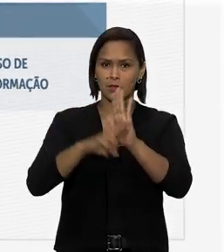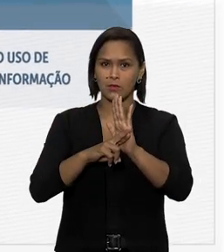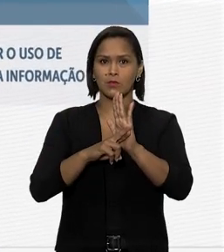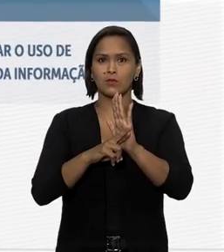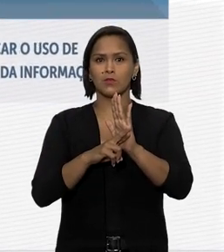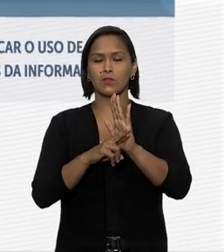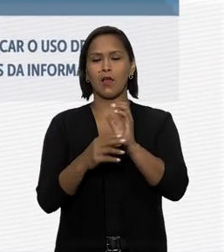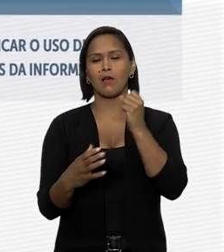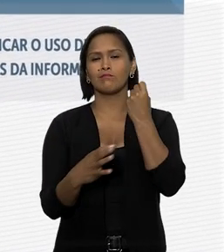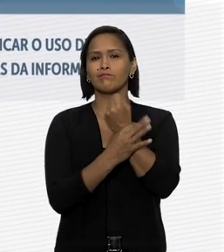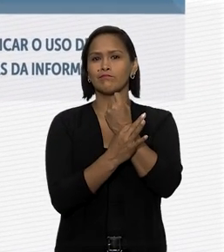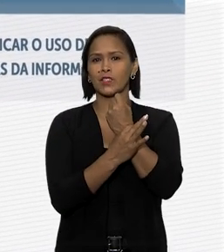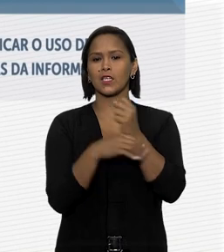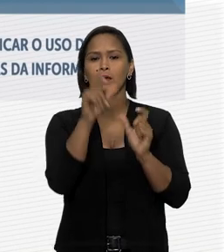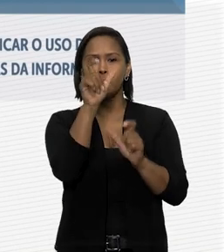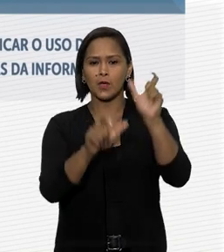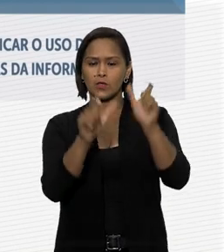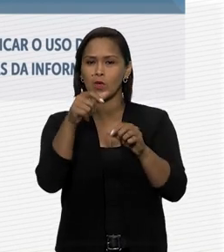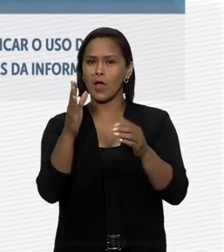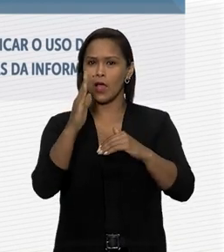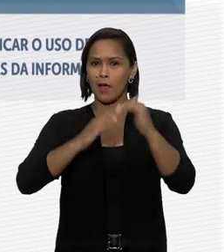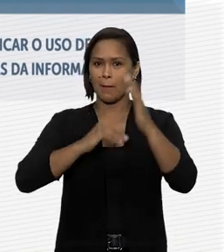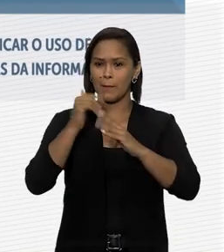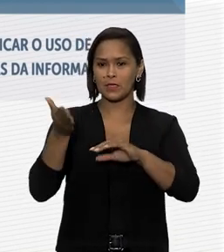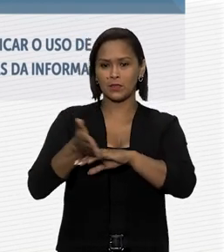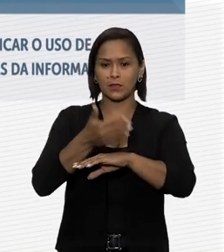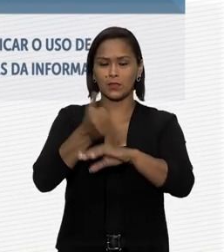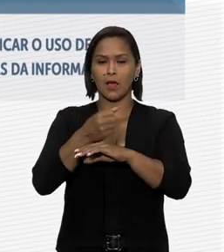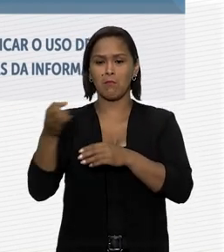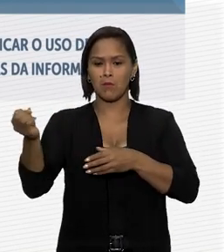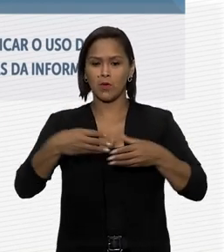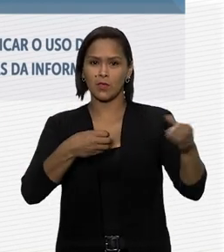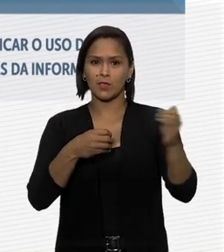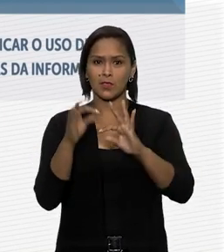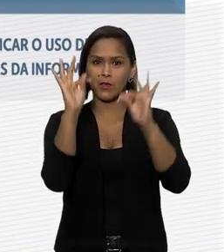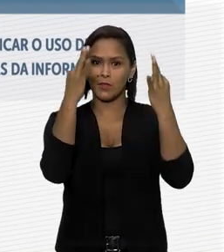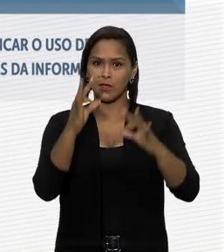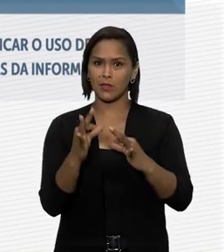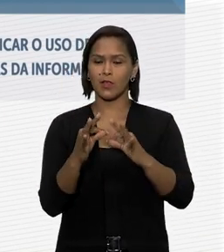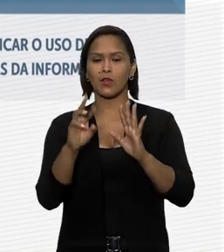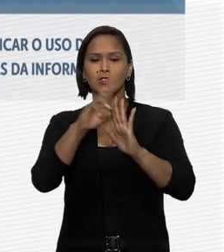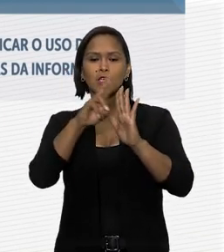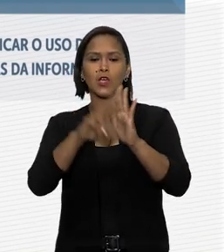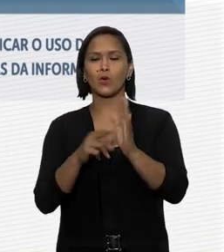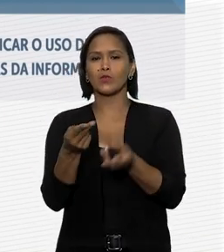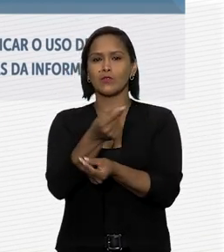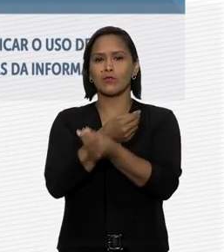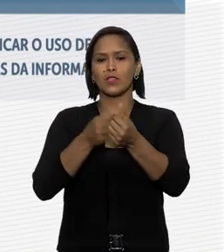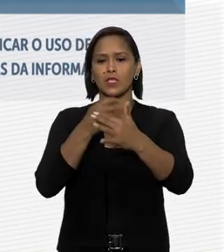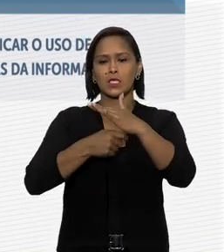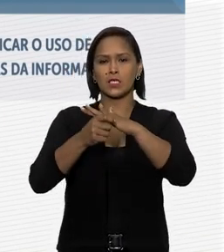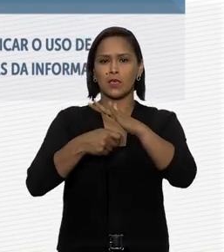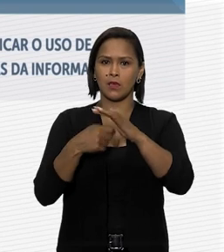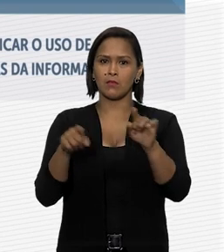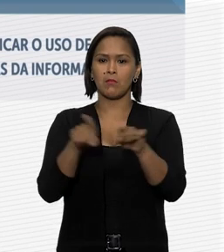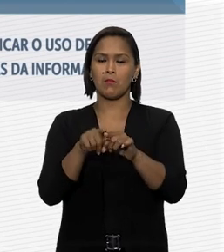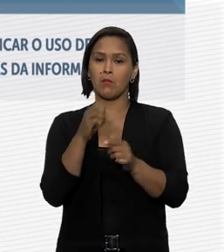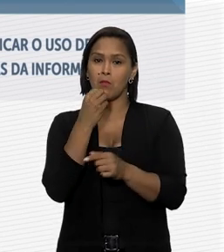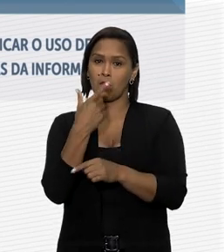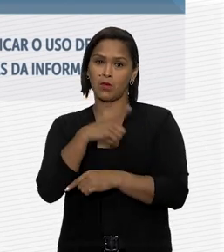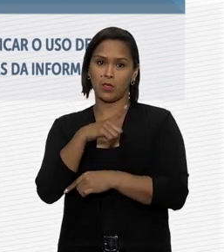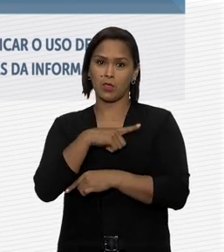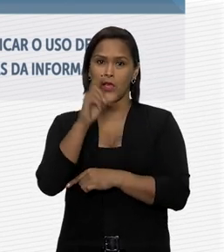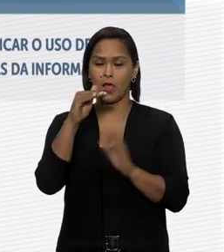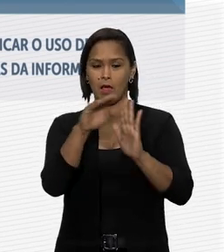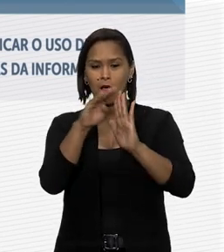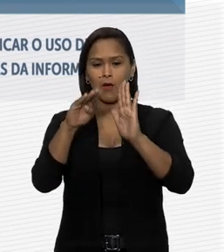recursos visa garantir indivíduos capacitados, modernização tecnológica e recursos financeiros suficientes. No